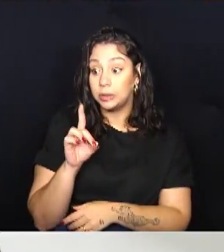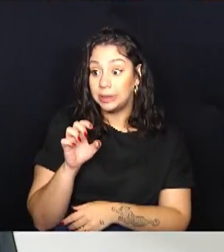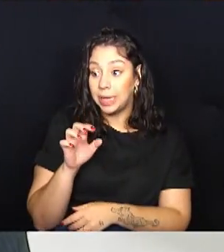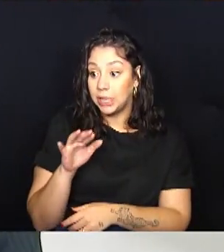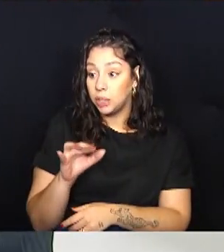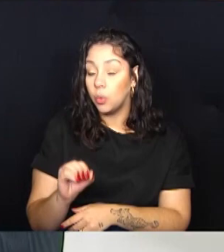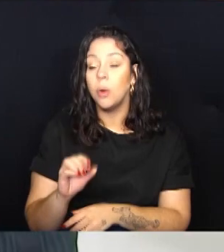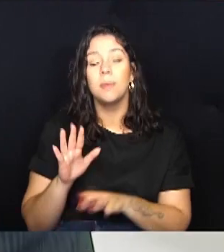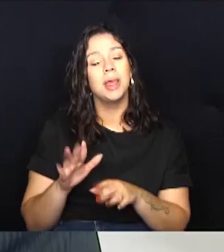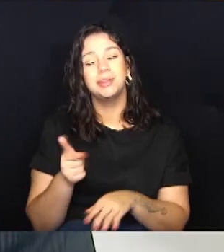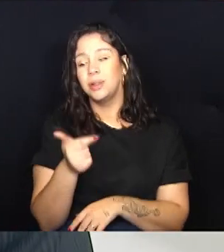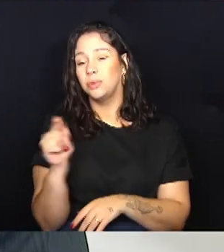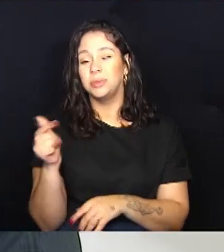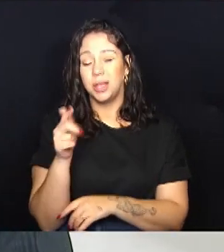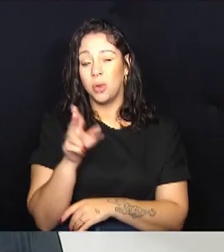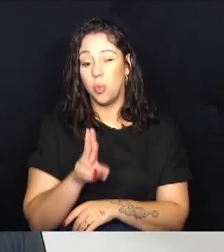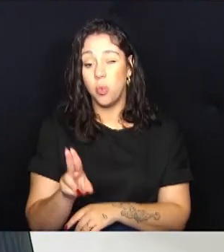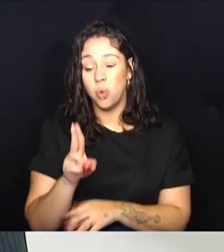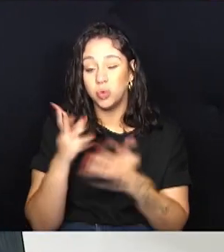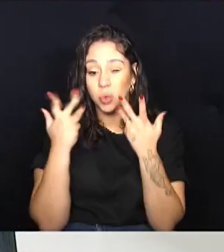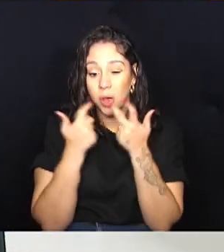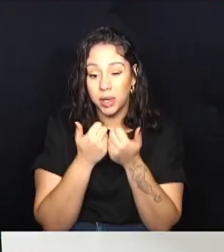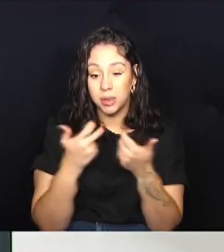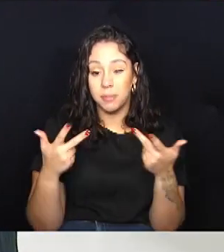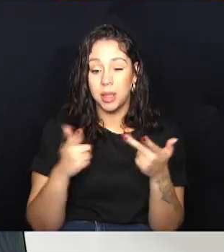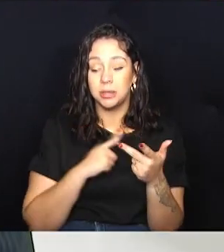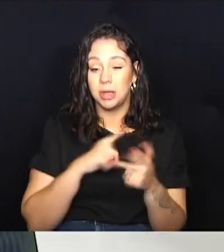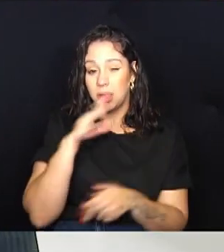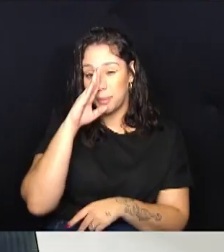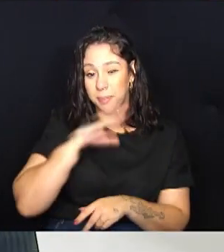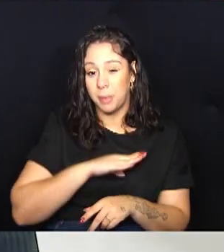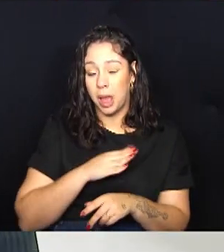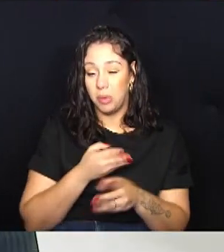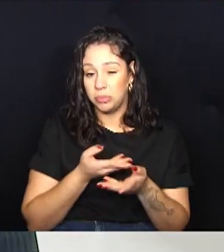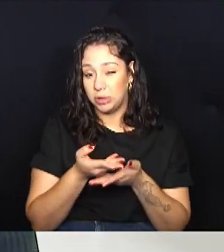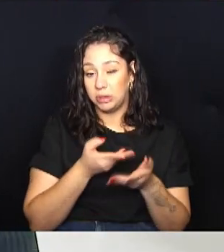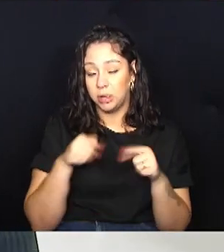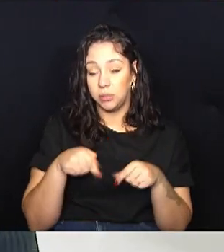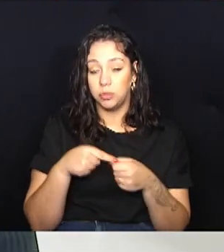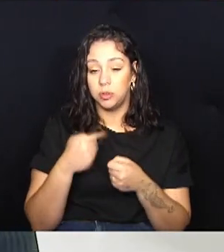não a questão do uso do animal para os maus-tratos aqui no município de Campinas.